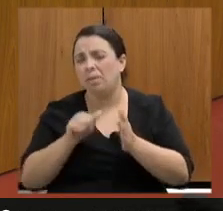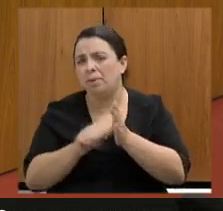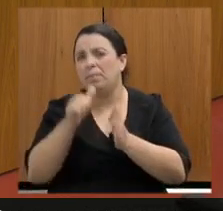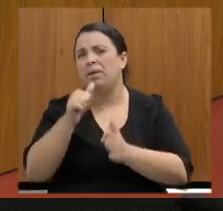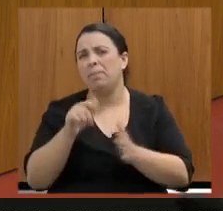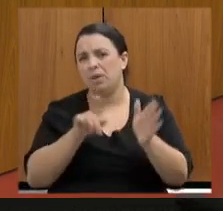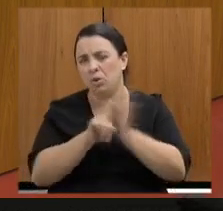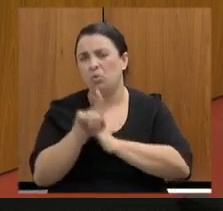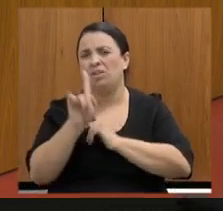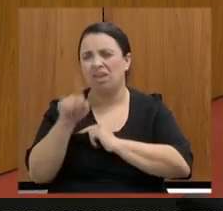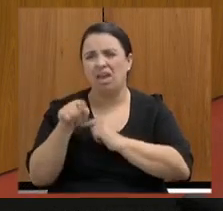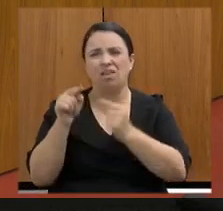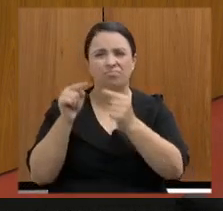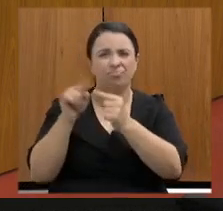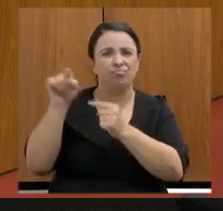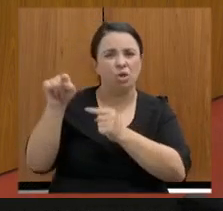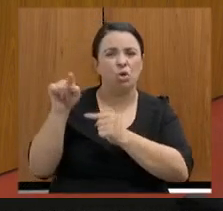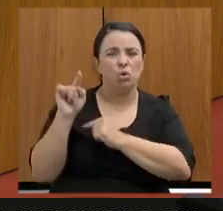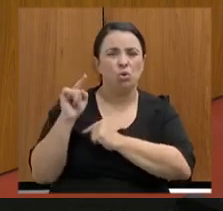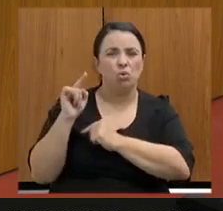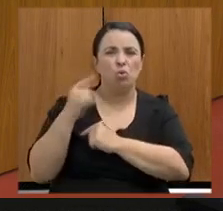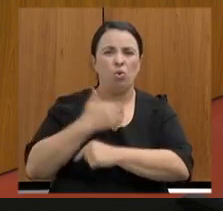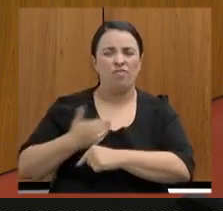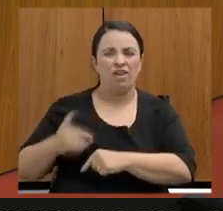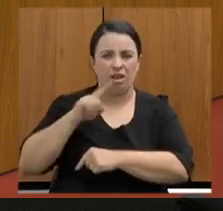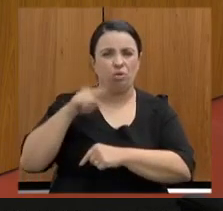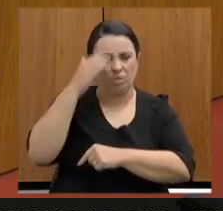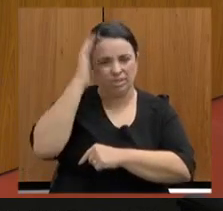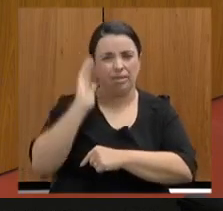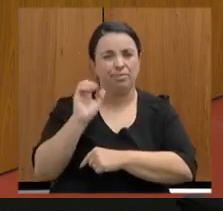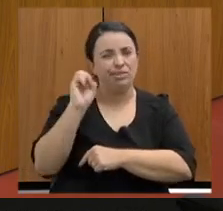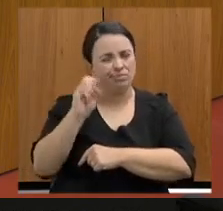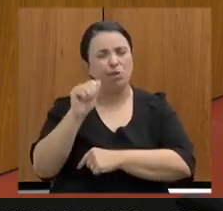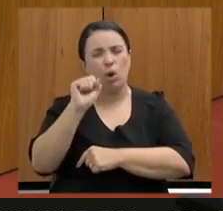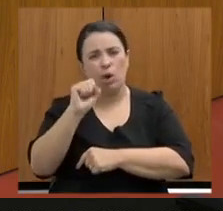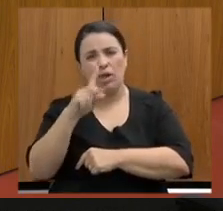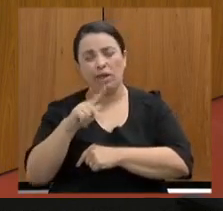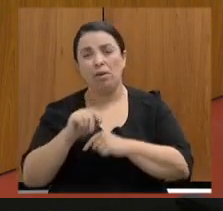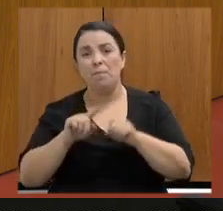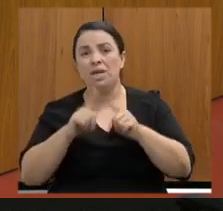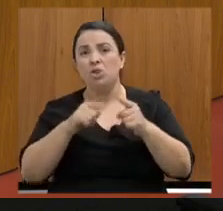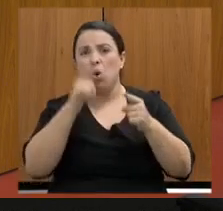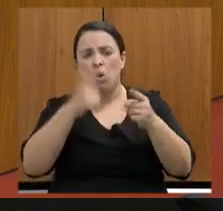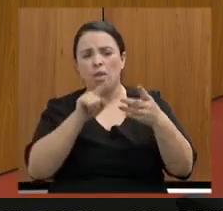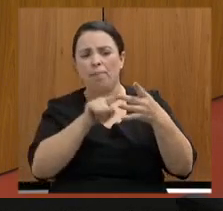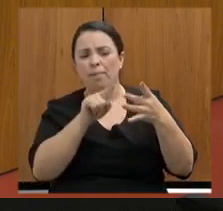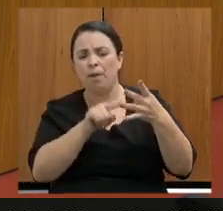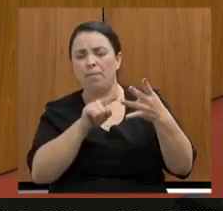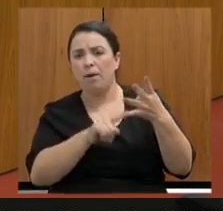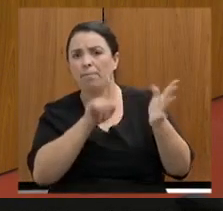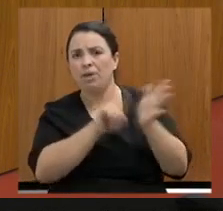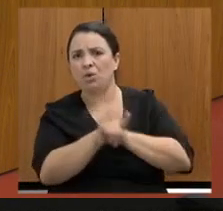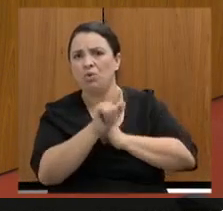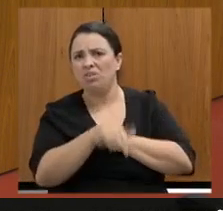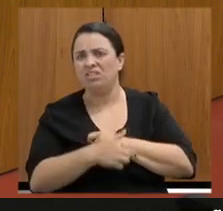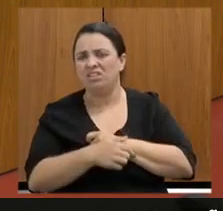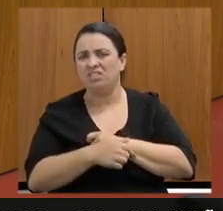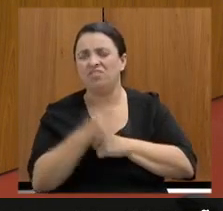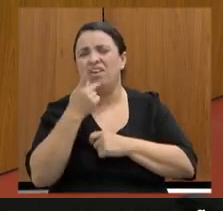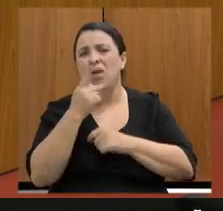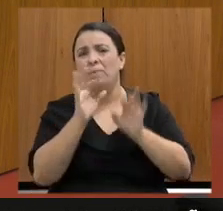todas as demais questões são da secretaria, diretamente envolvida. Planejamento para 90 mil, eu escutei 4 mil,